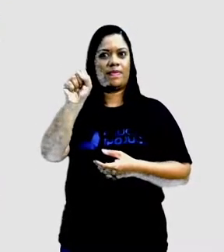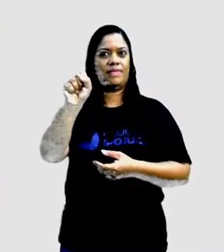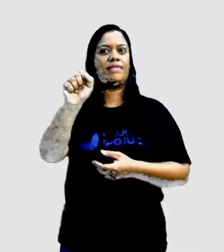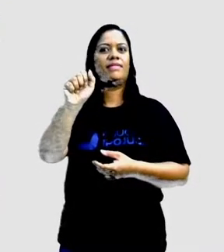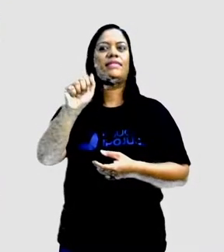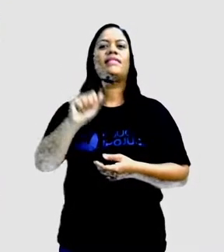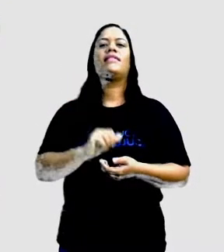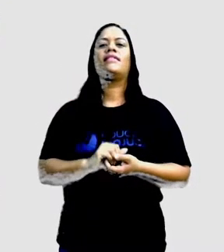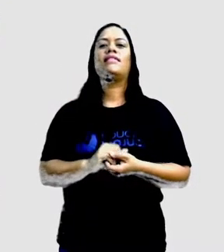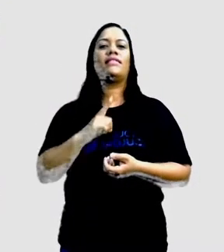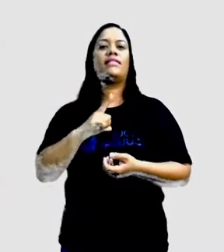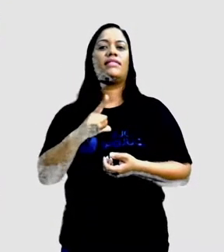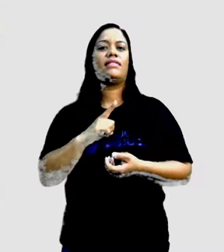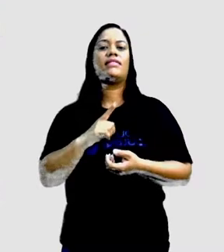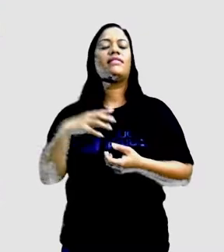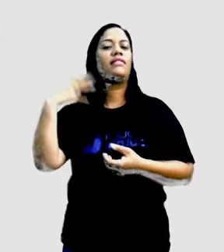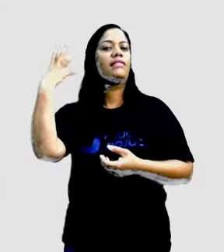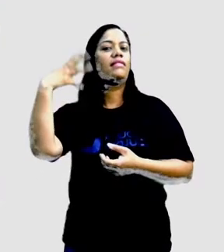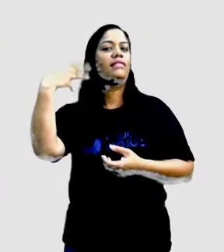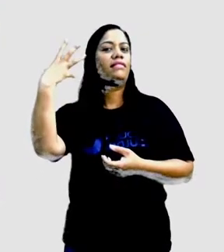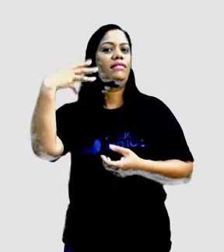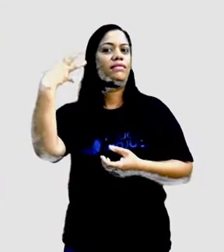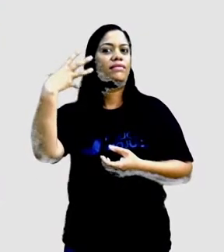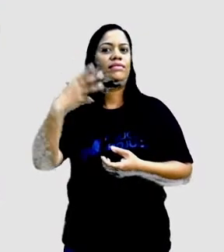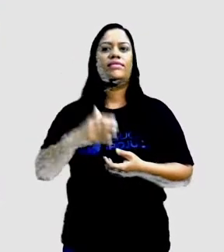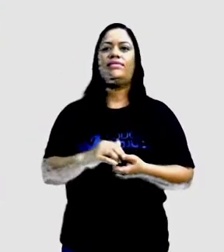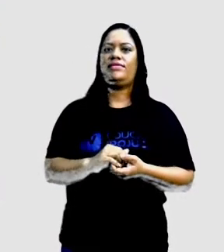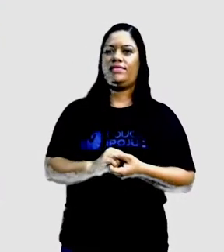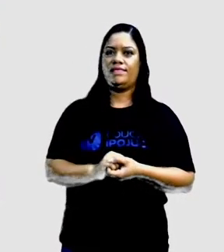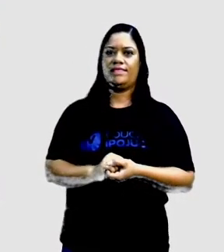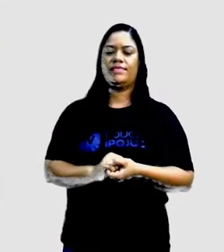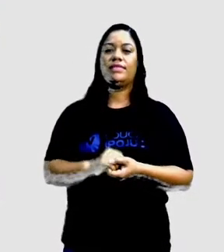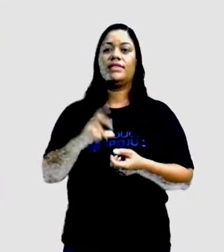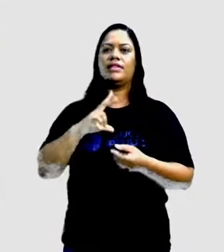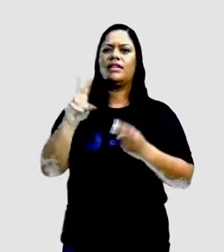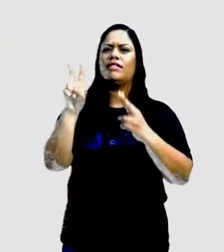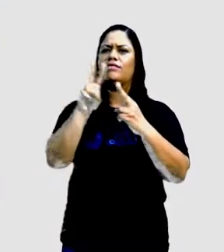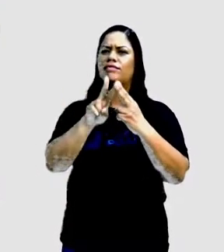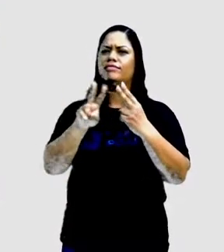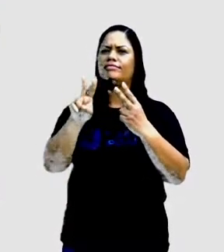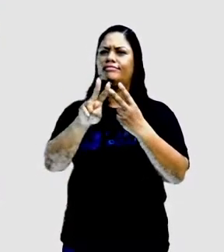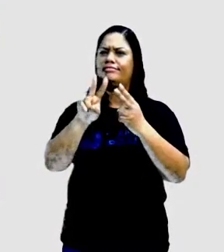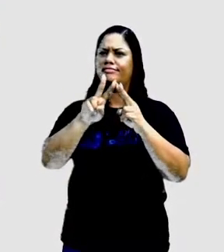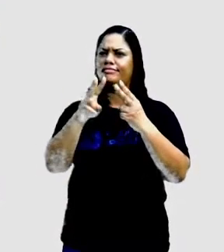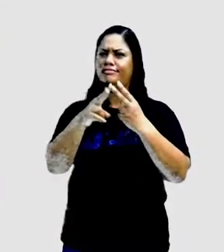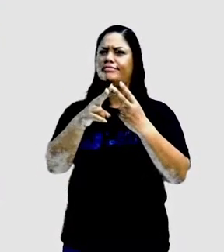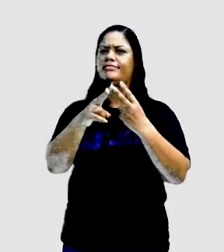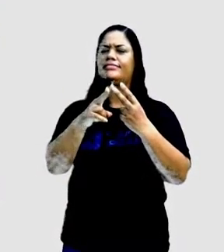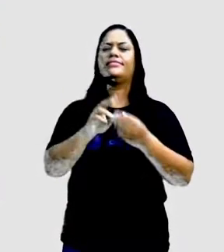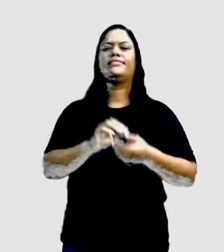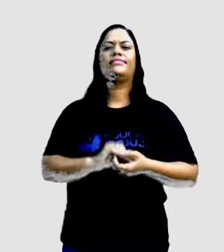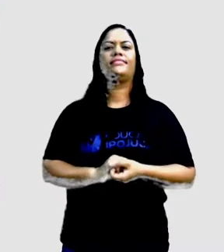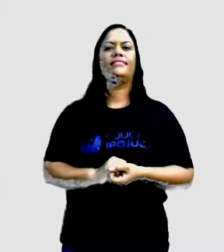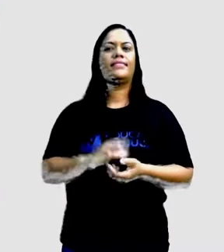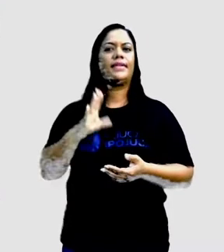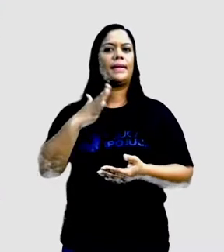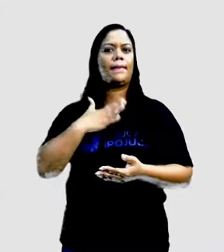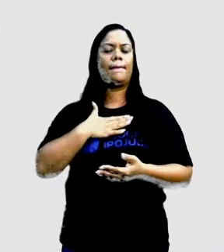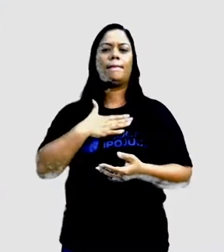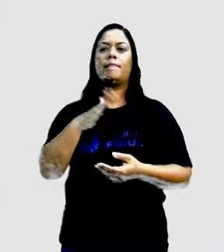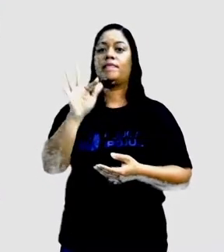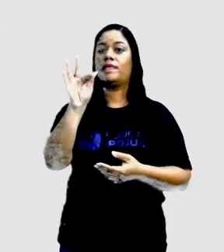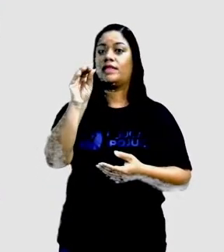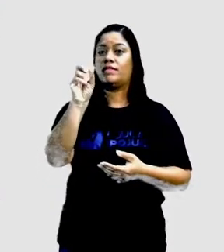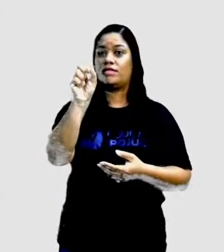harmônica de sons vocálicos. Ou seja, de vogais numa frase. Exemplo. Minha foz do